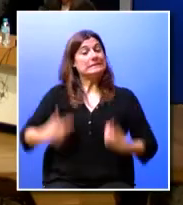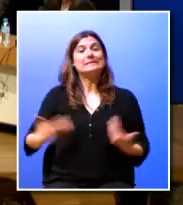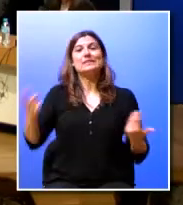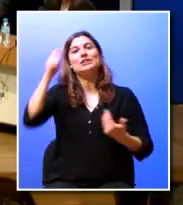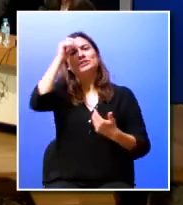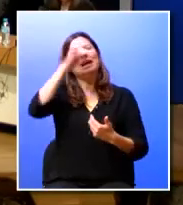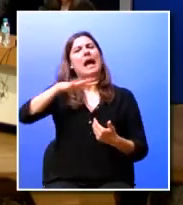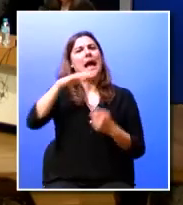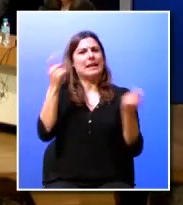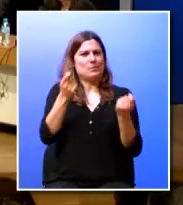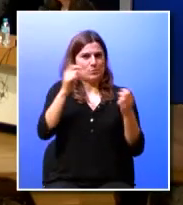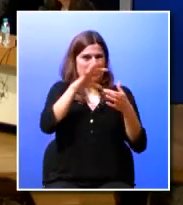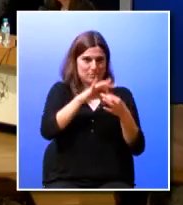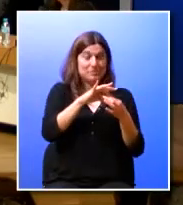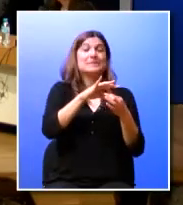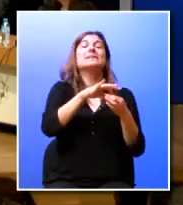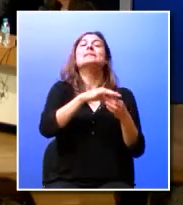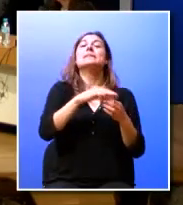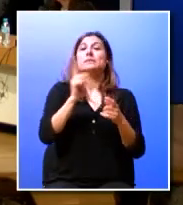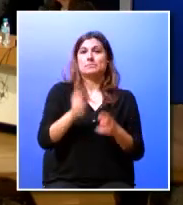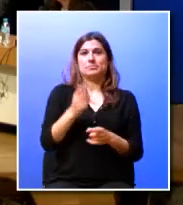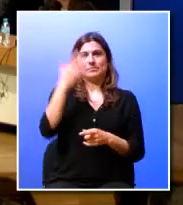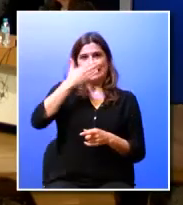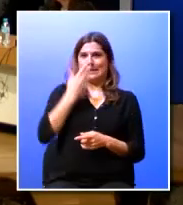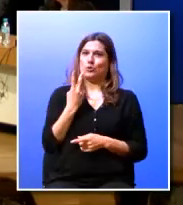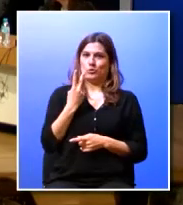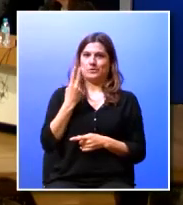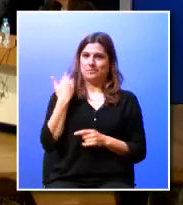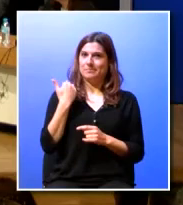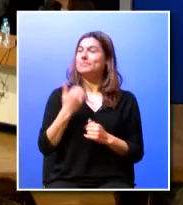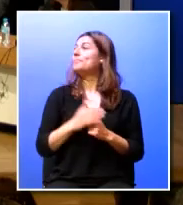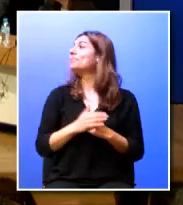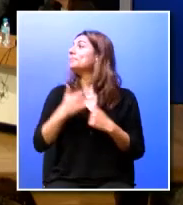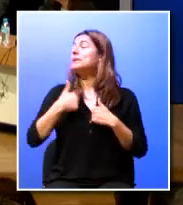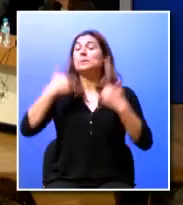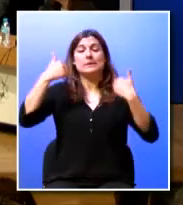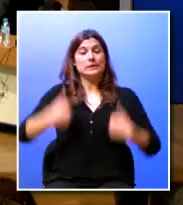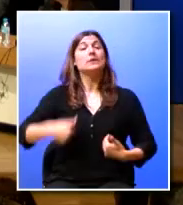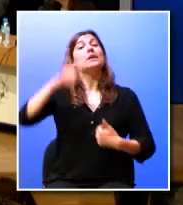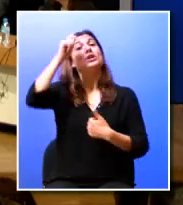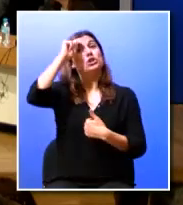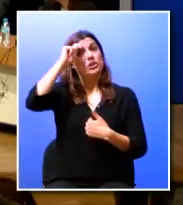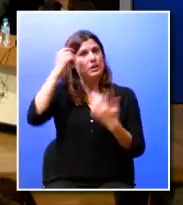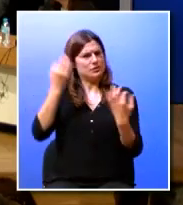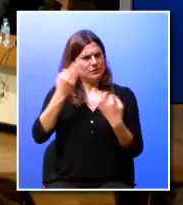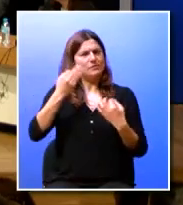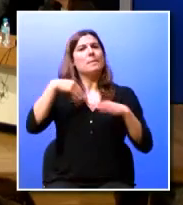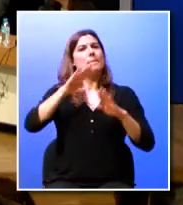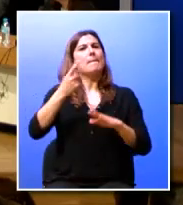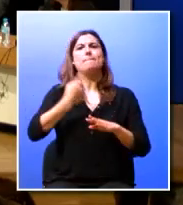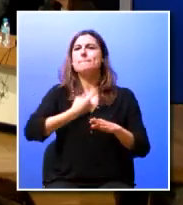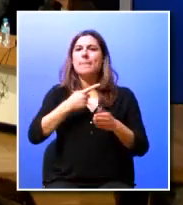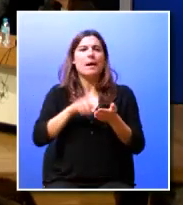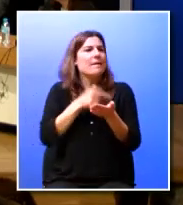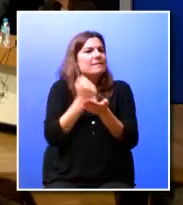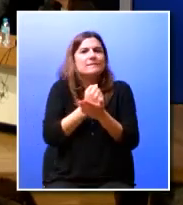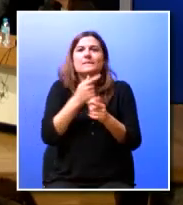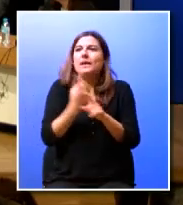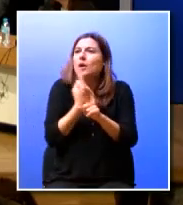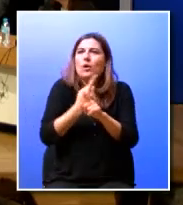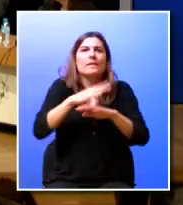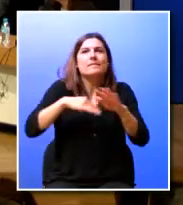de marketing comecei há dois dias eu sou estagiário mas tenho de estar sempre a fazer coisas porquê?